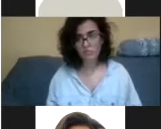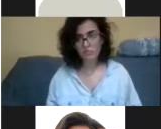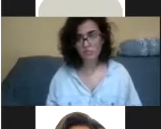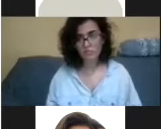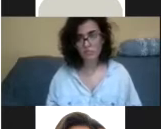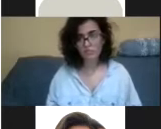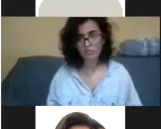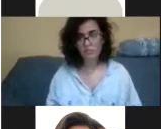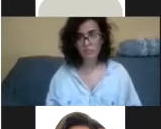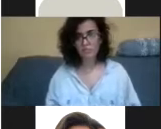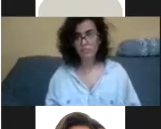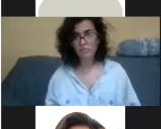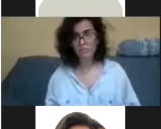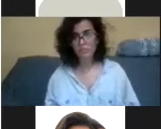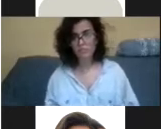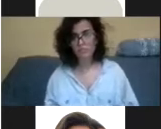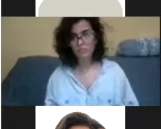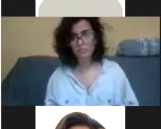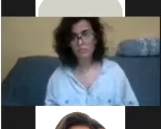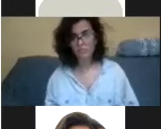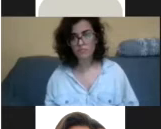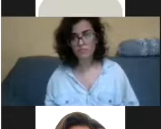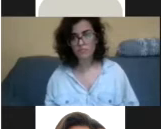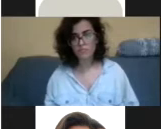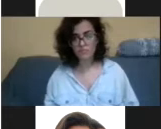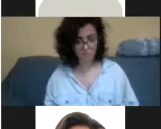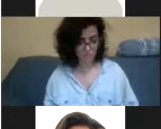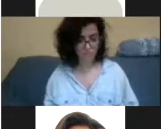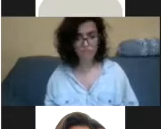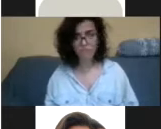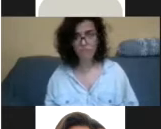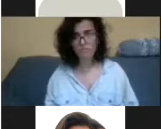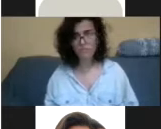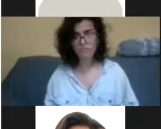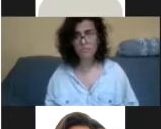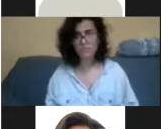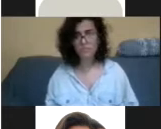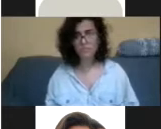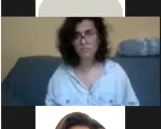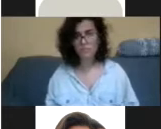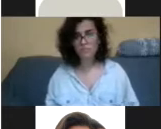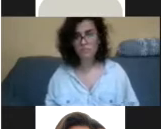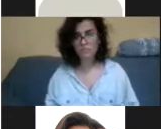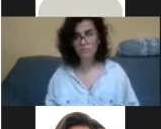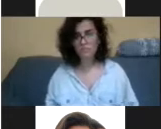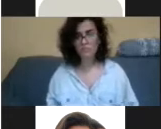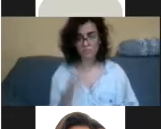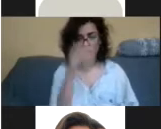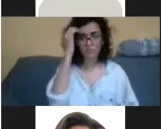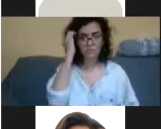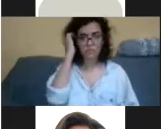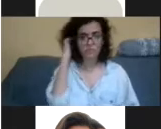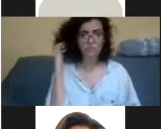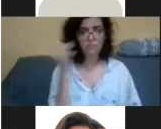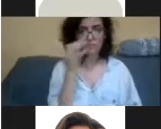deficiência, especialmente deficiência letal, especialmente as que não falam, como é o caso da minha filha, ela fala muito pouco. Aí eu